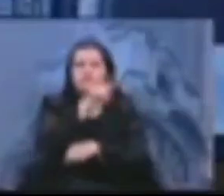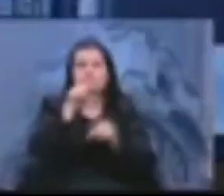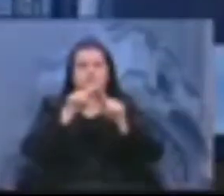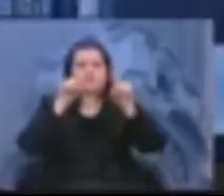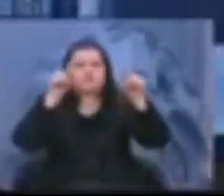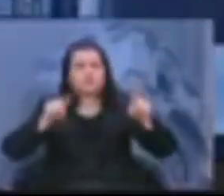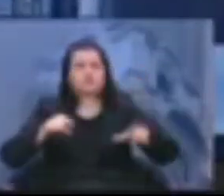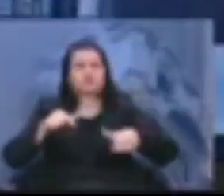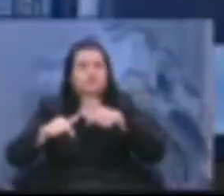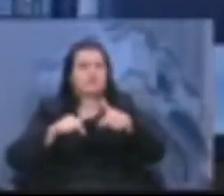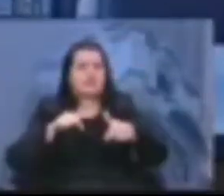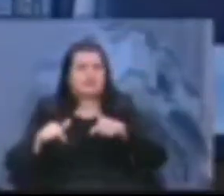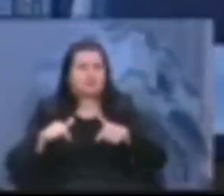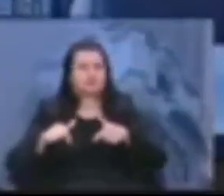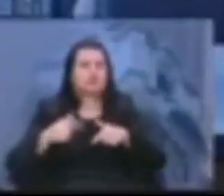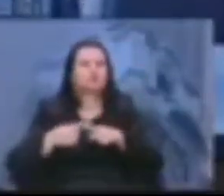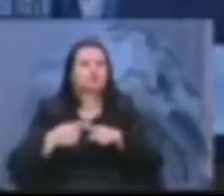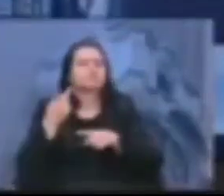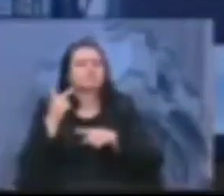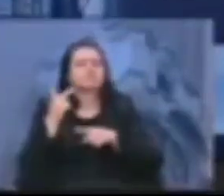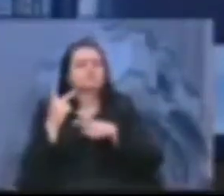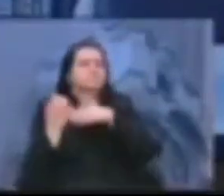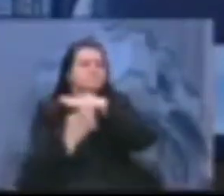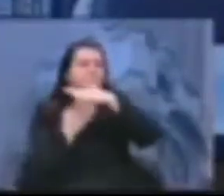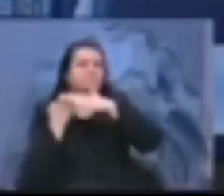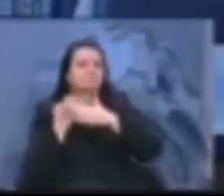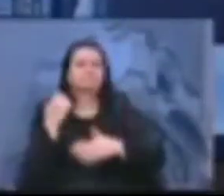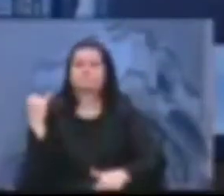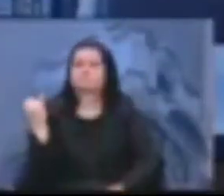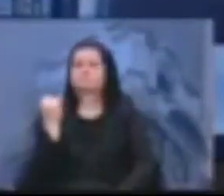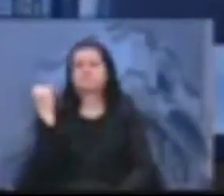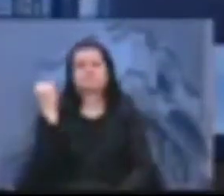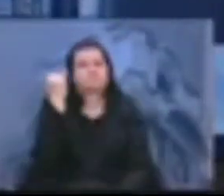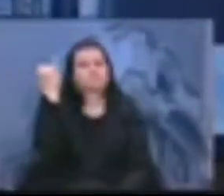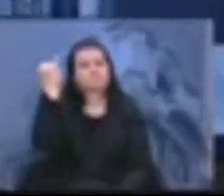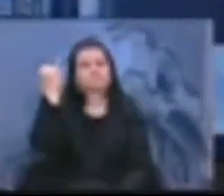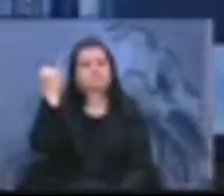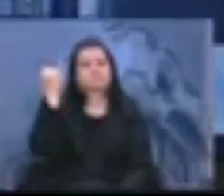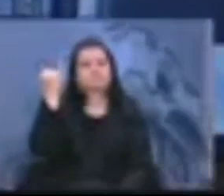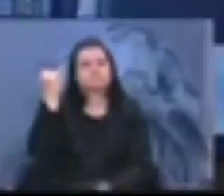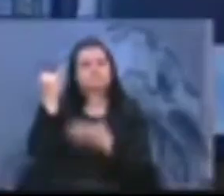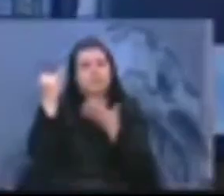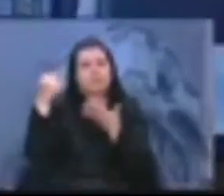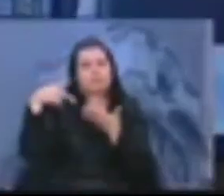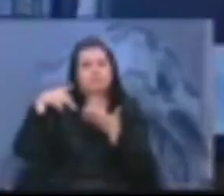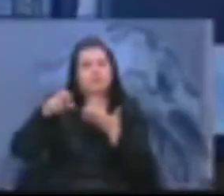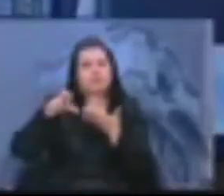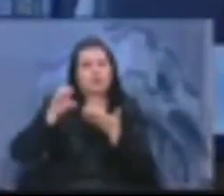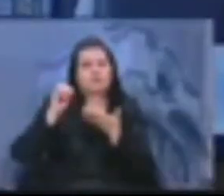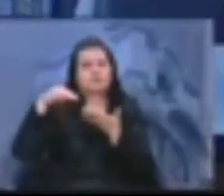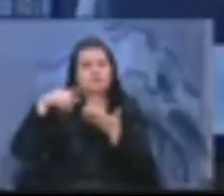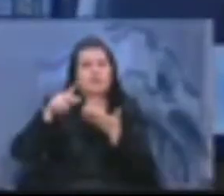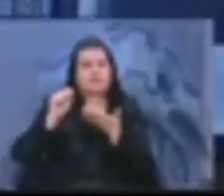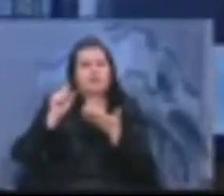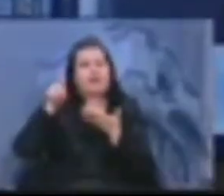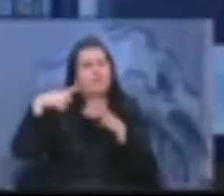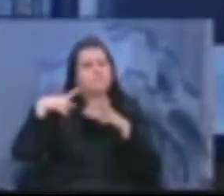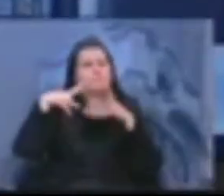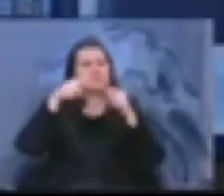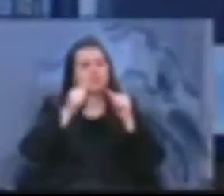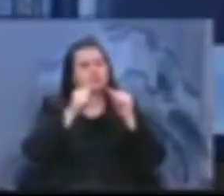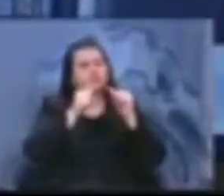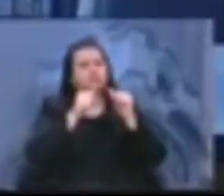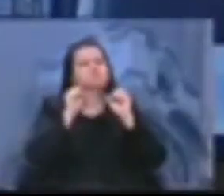grande companhia, vou chamar assim, que é a ProSempa. Exemplo para o mundo de serviços